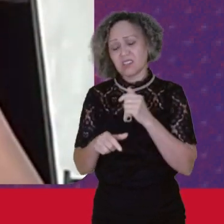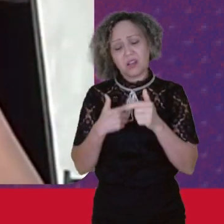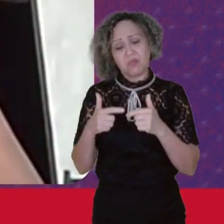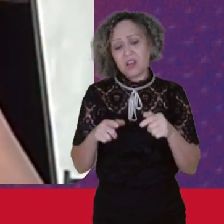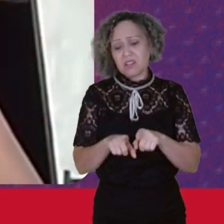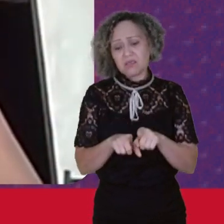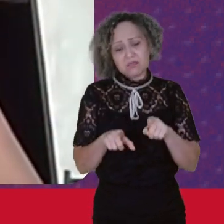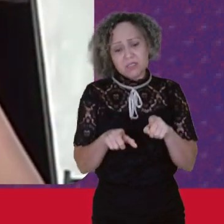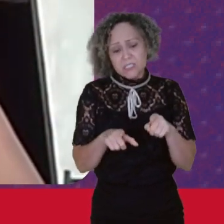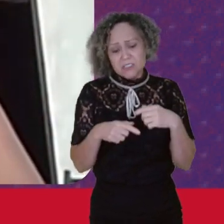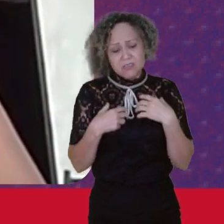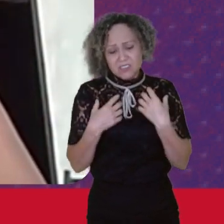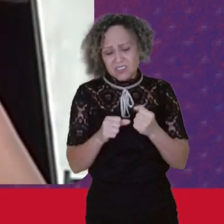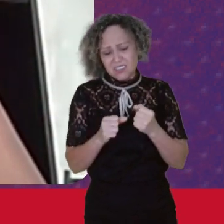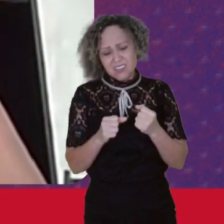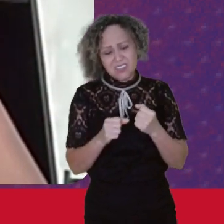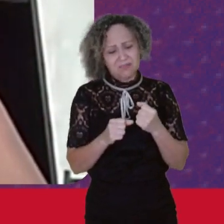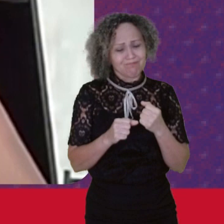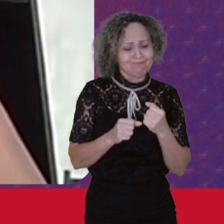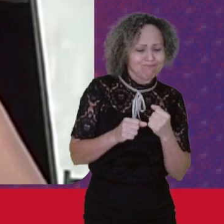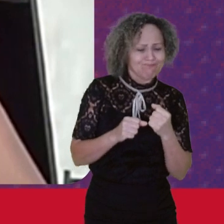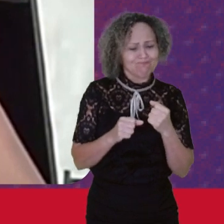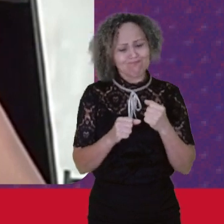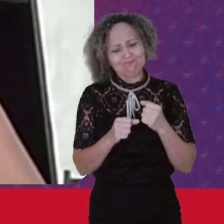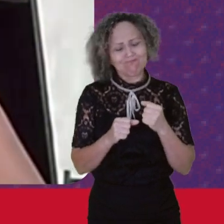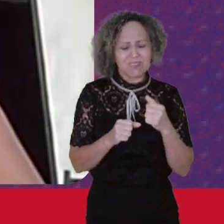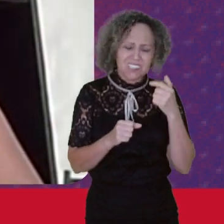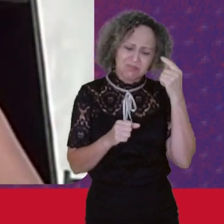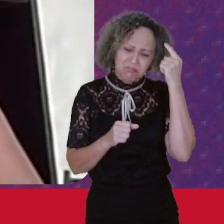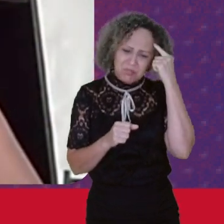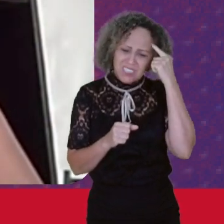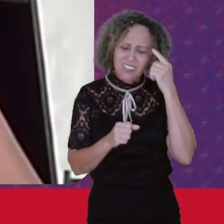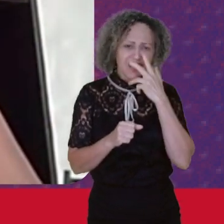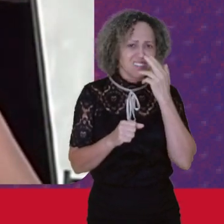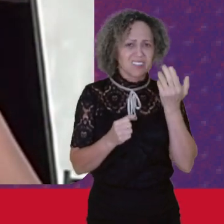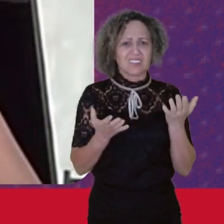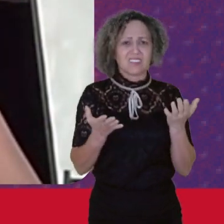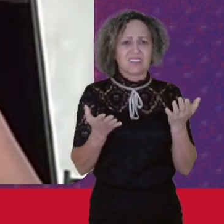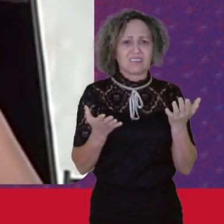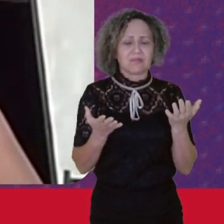Que fui Mas achei Que Foi assim Muita